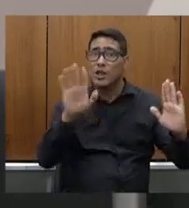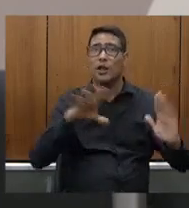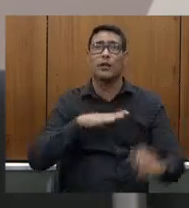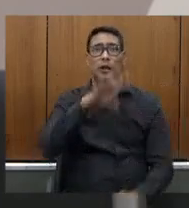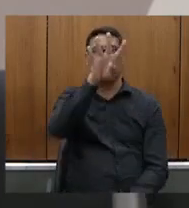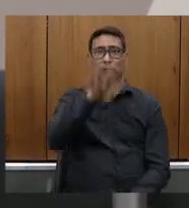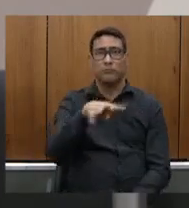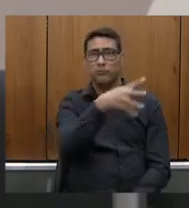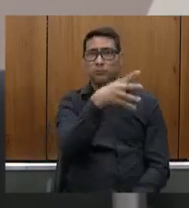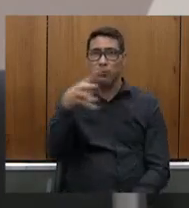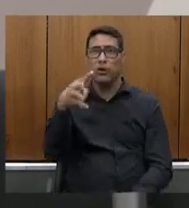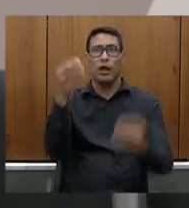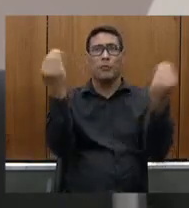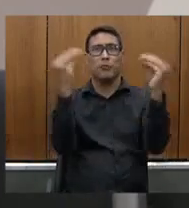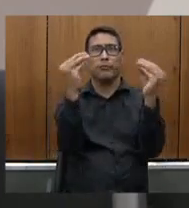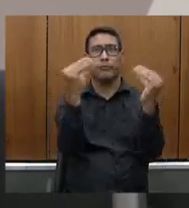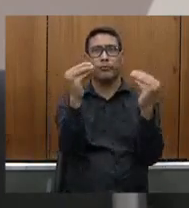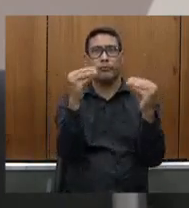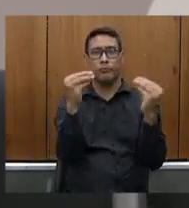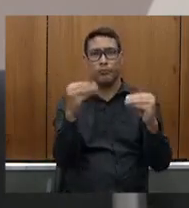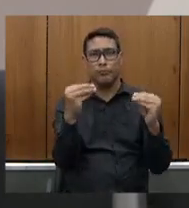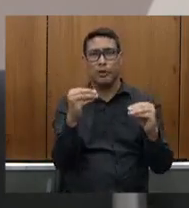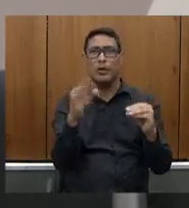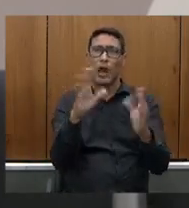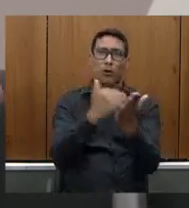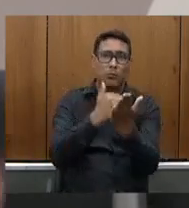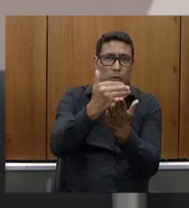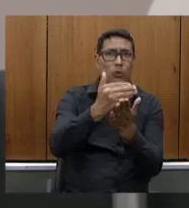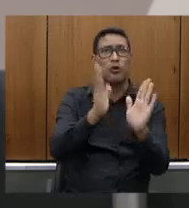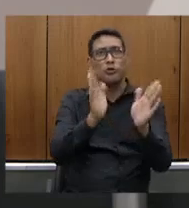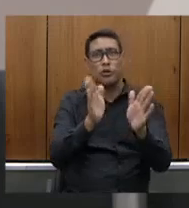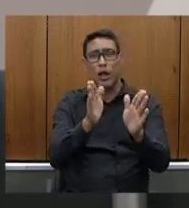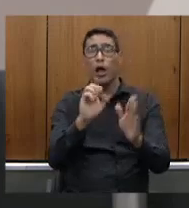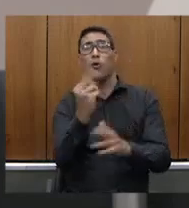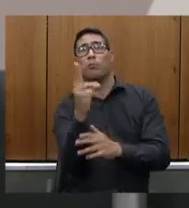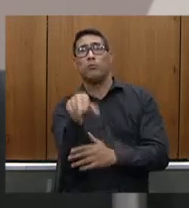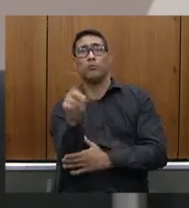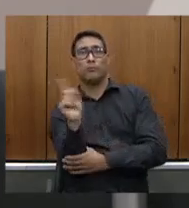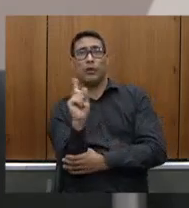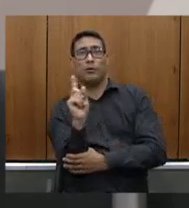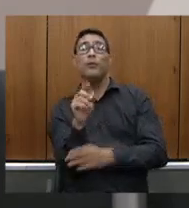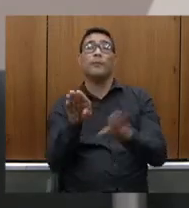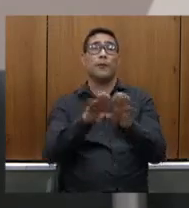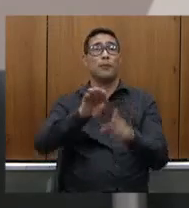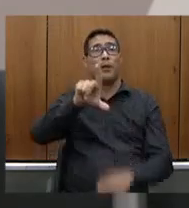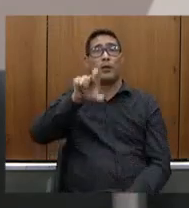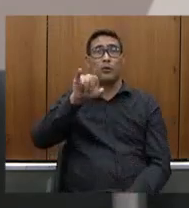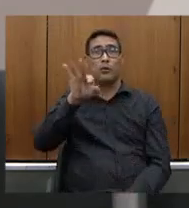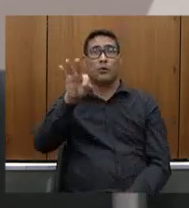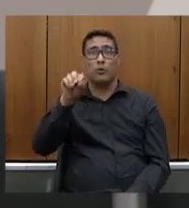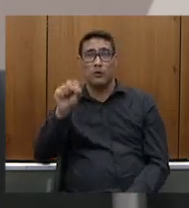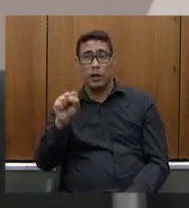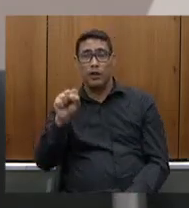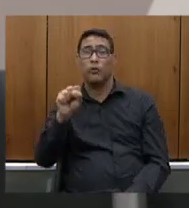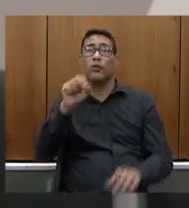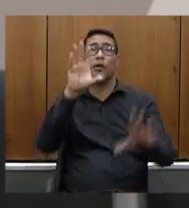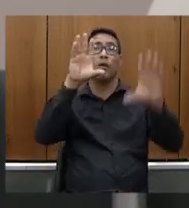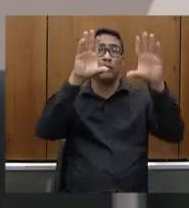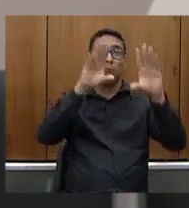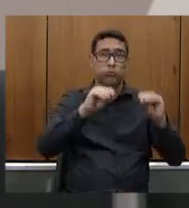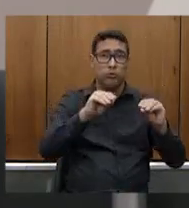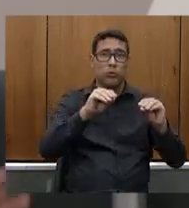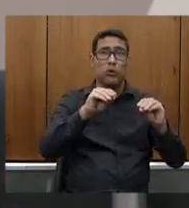alguns que esteja hoje mais adiantado segundo os leitos desativados por ocasião do não